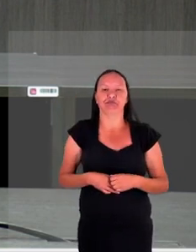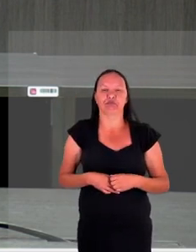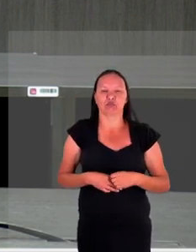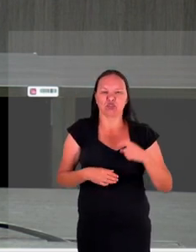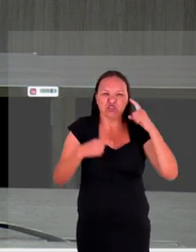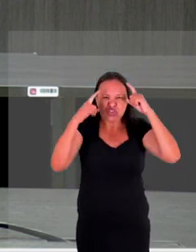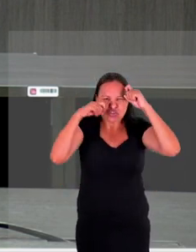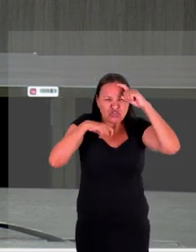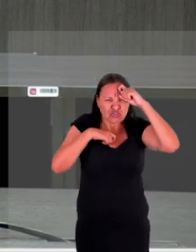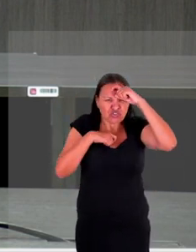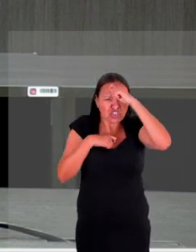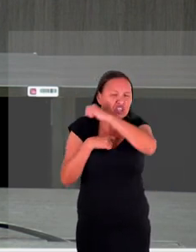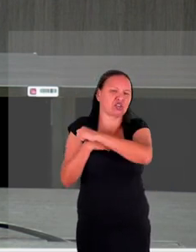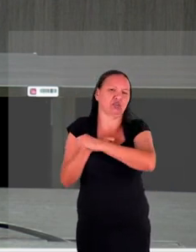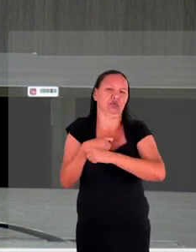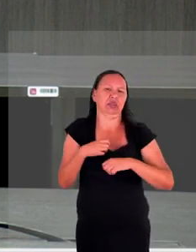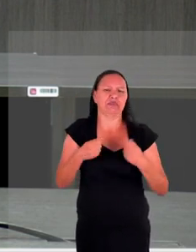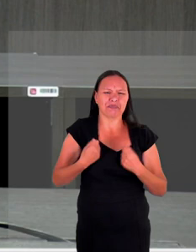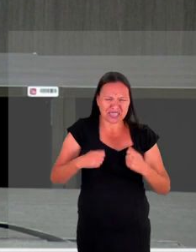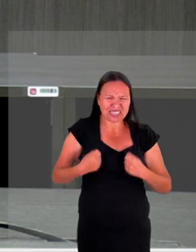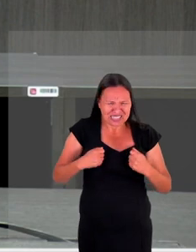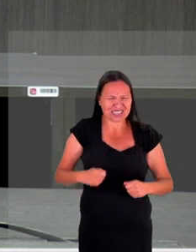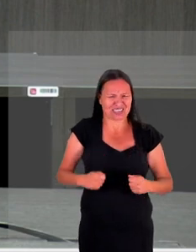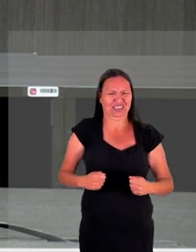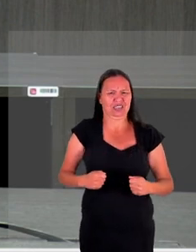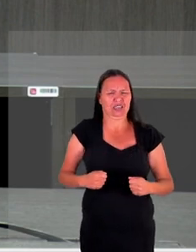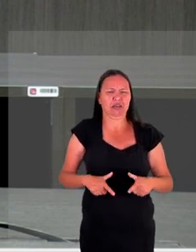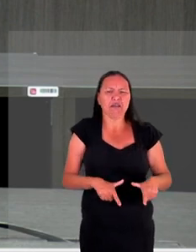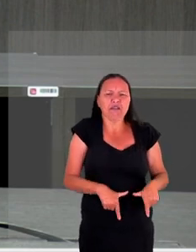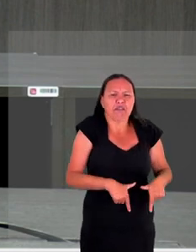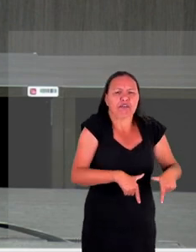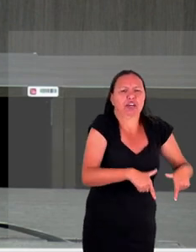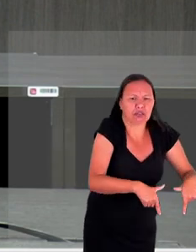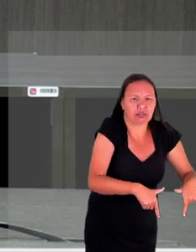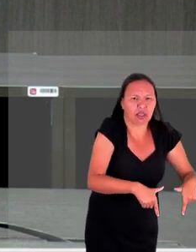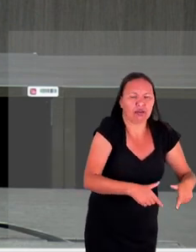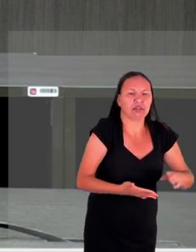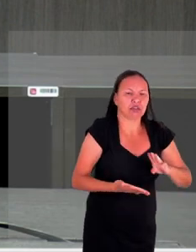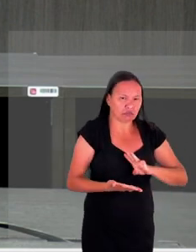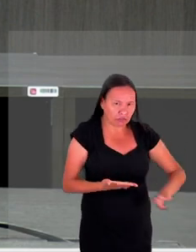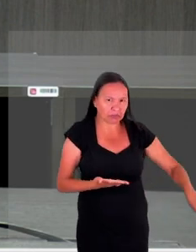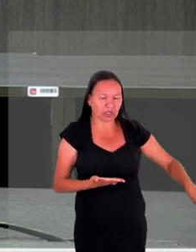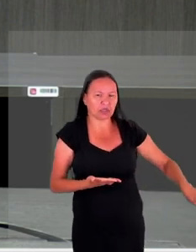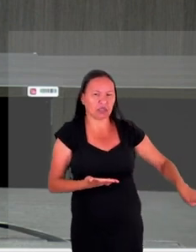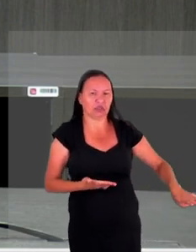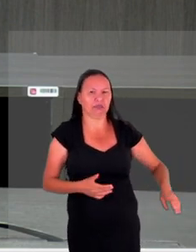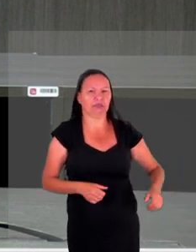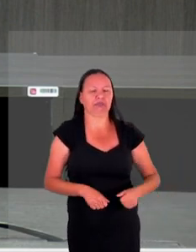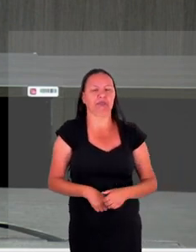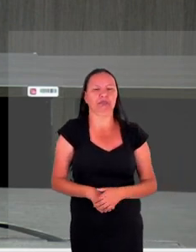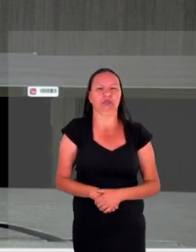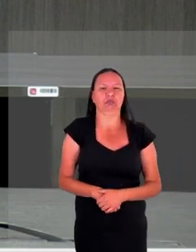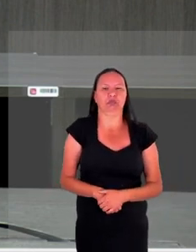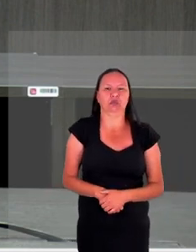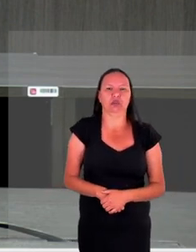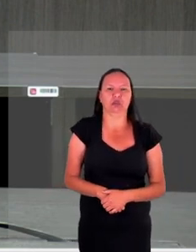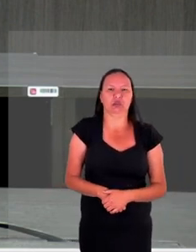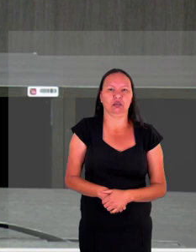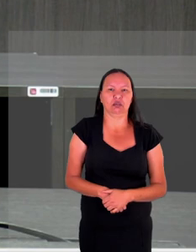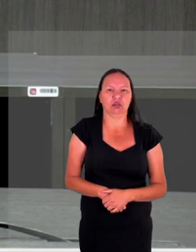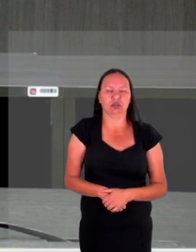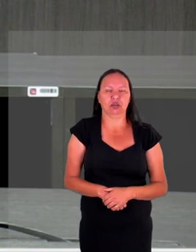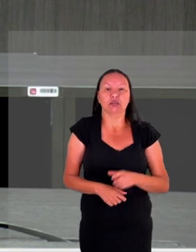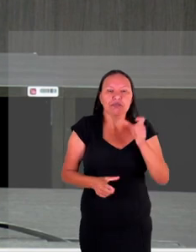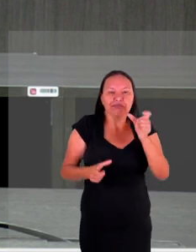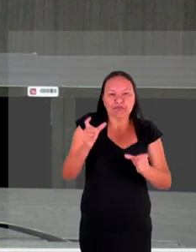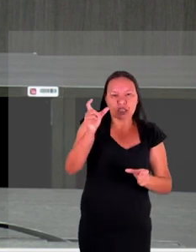né e que precisa lidar com aquilo né senão a gente também vai acabar perdendo é é essas